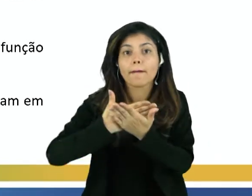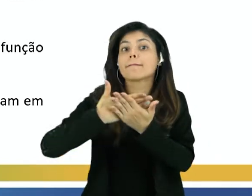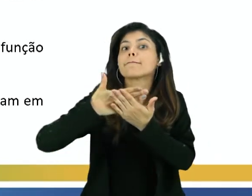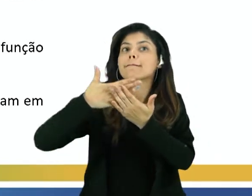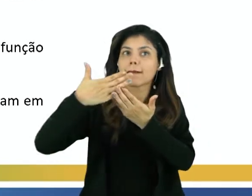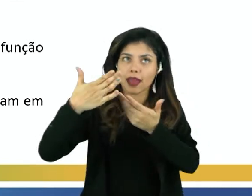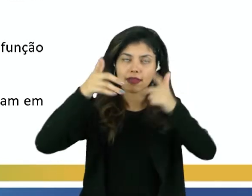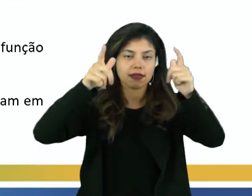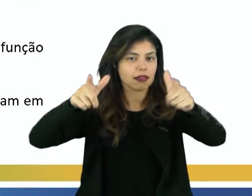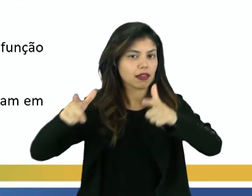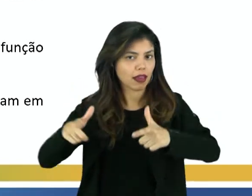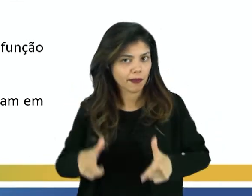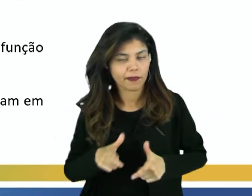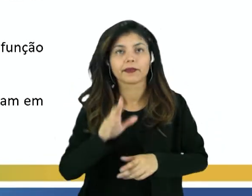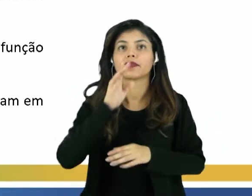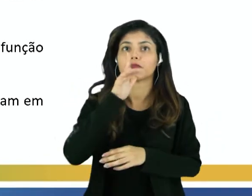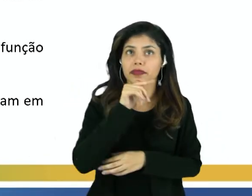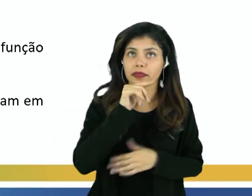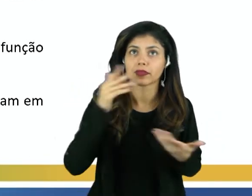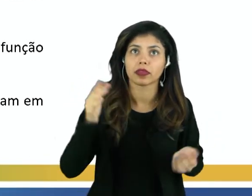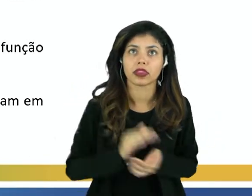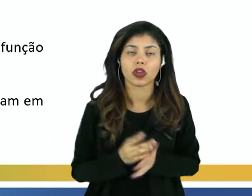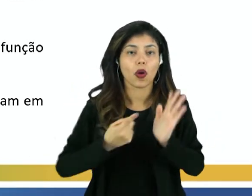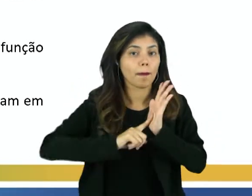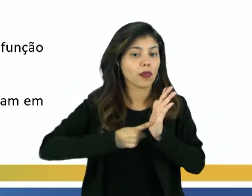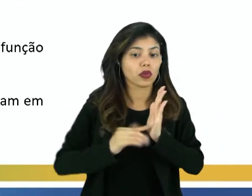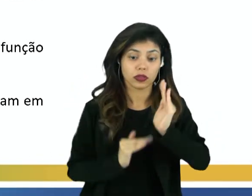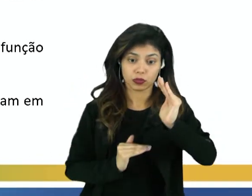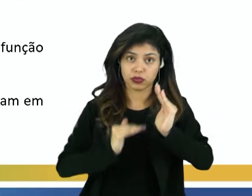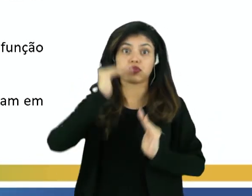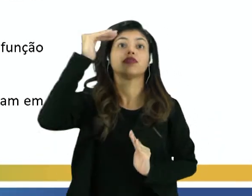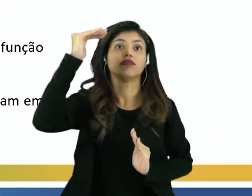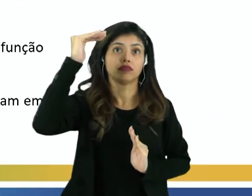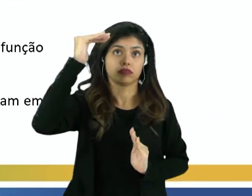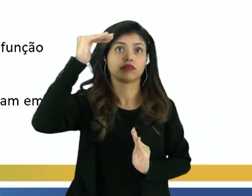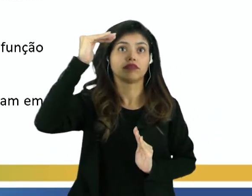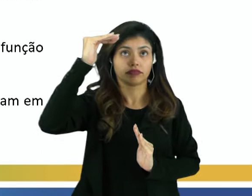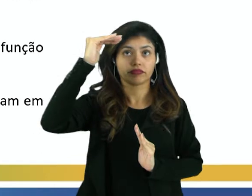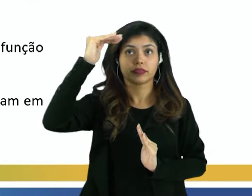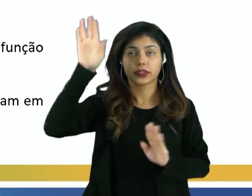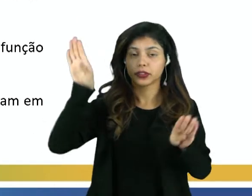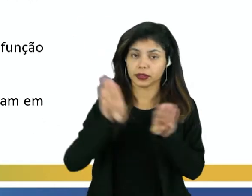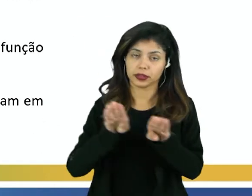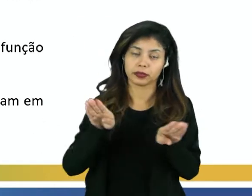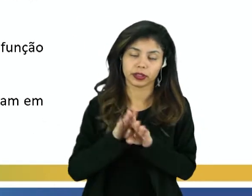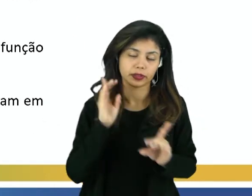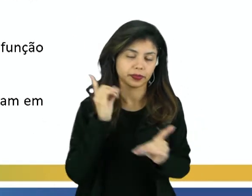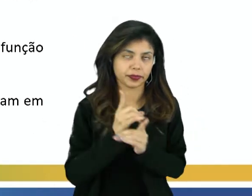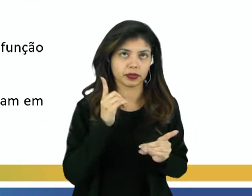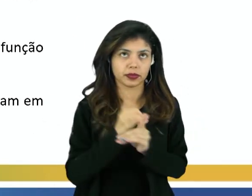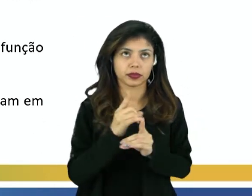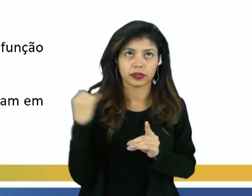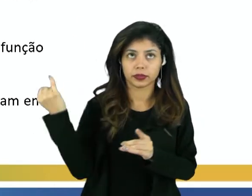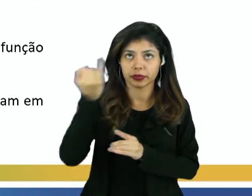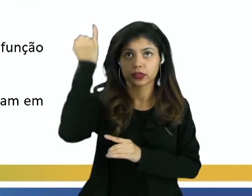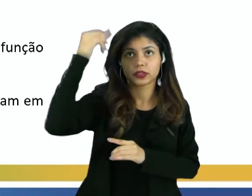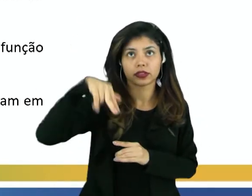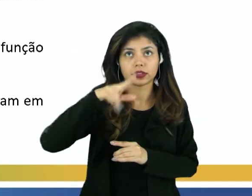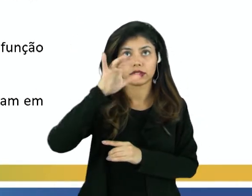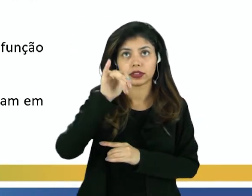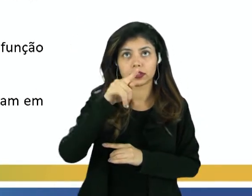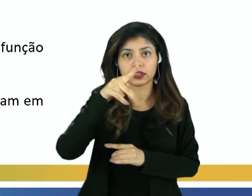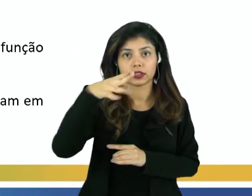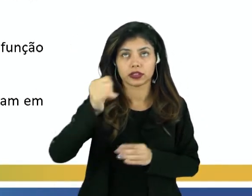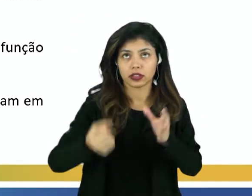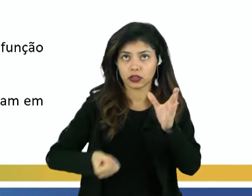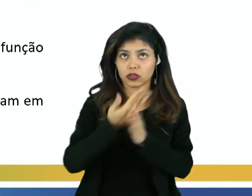hidrográfica. Geralmente é o ponto mais elevado do relevo e também onde se encontra a principal nascente do rio,